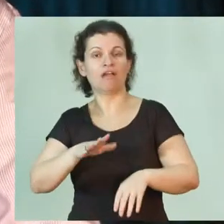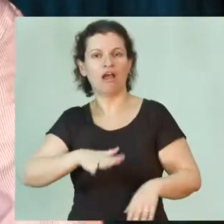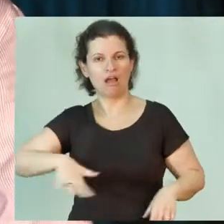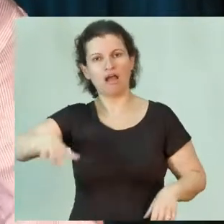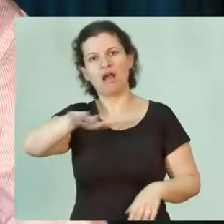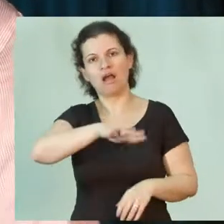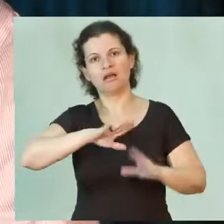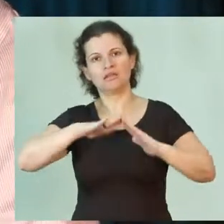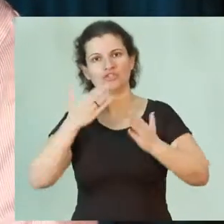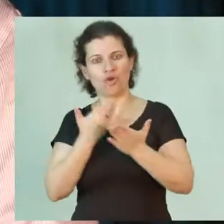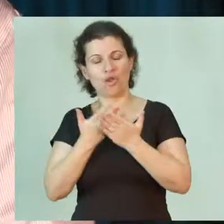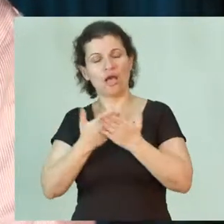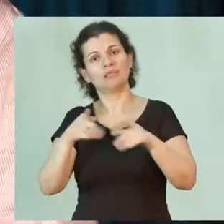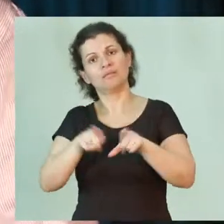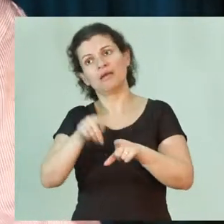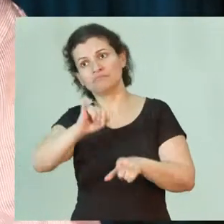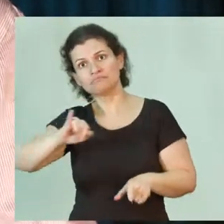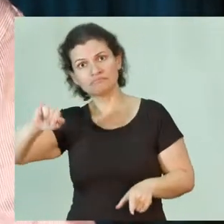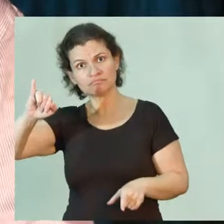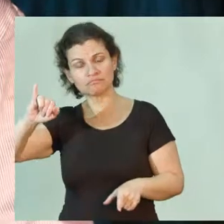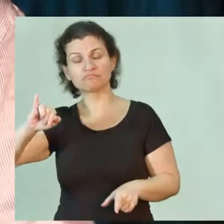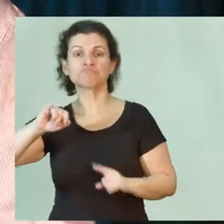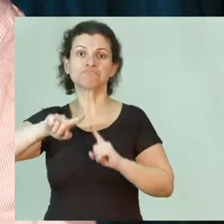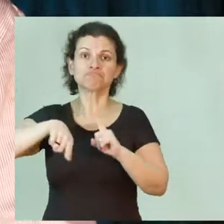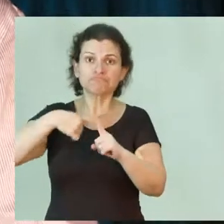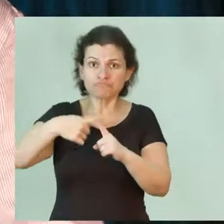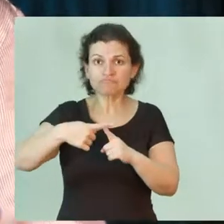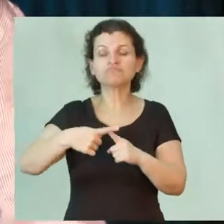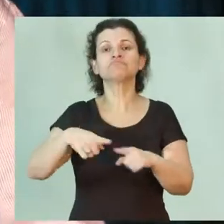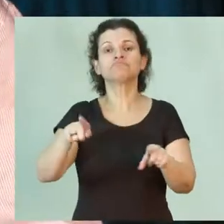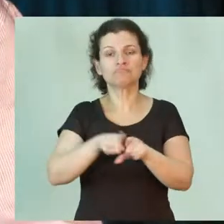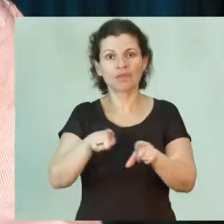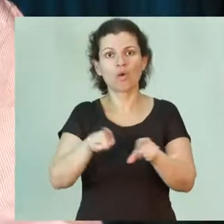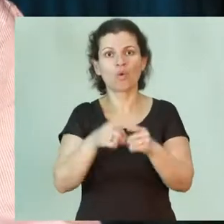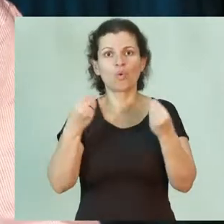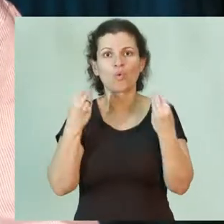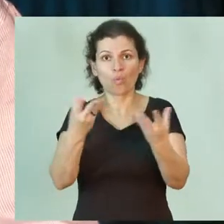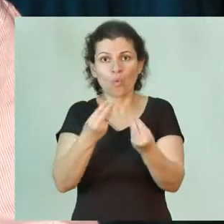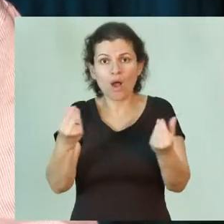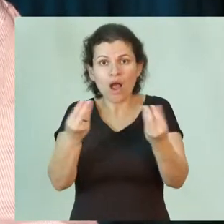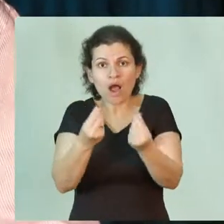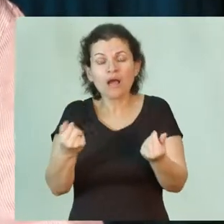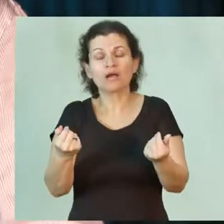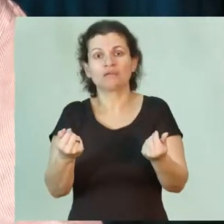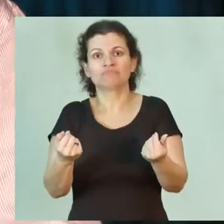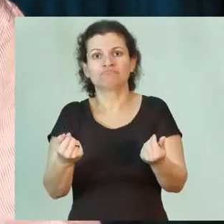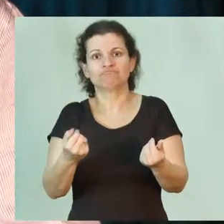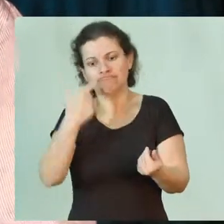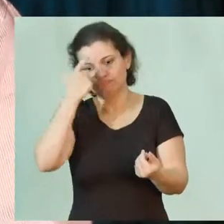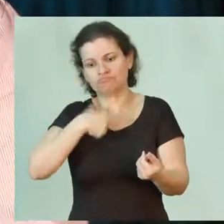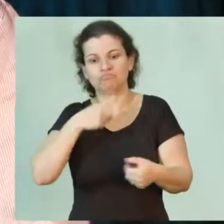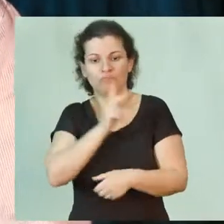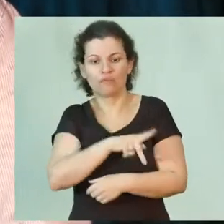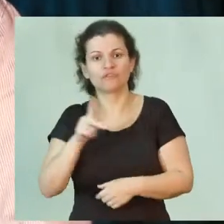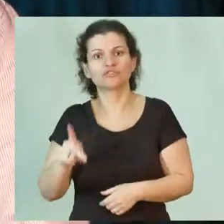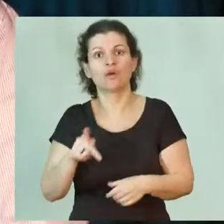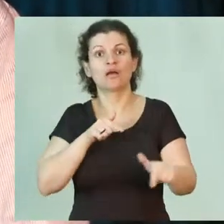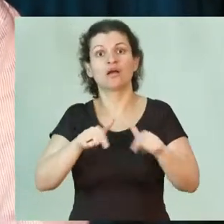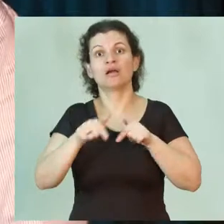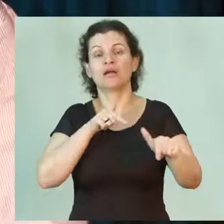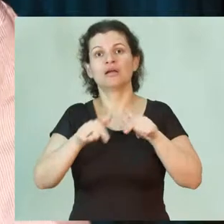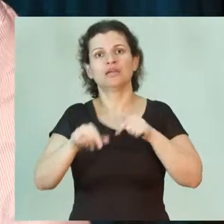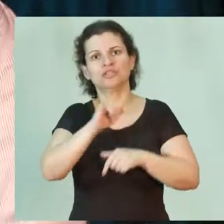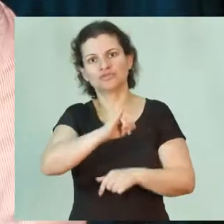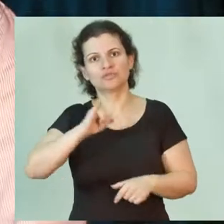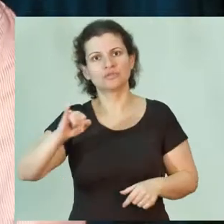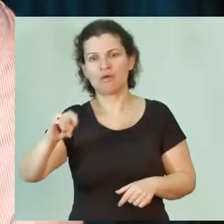âmbito escolar e institucional. Além disso, também qualifica o professor para atuar em